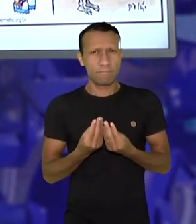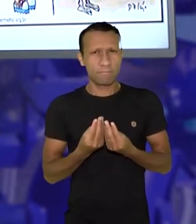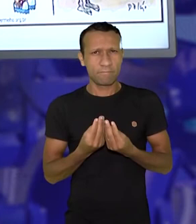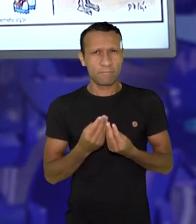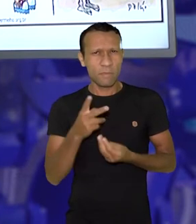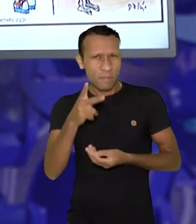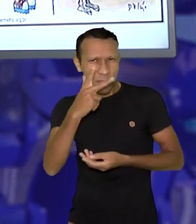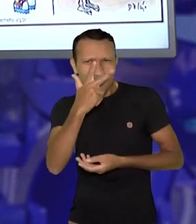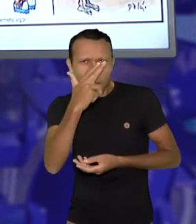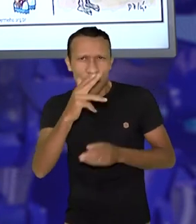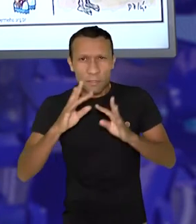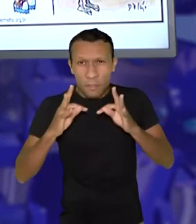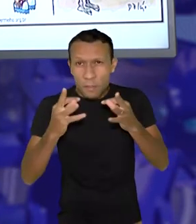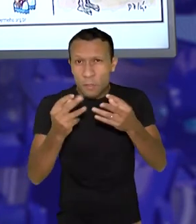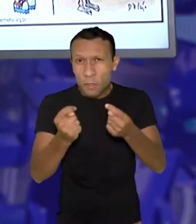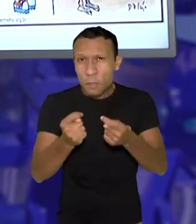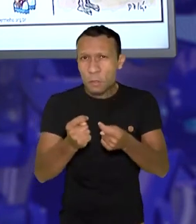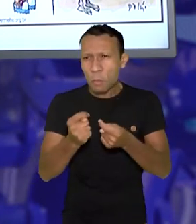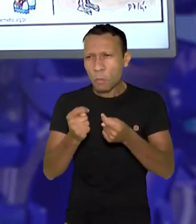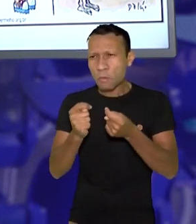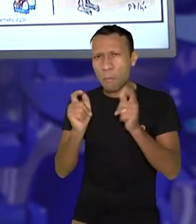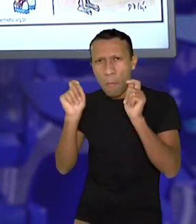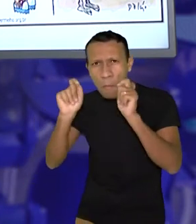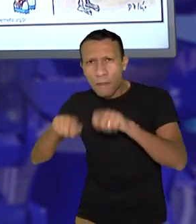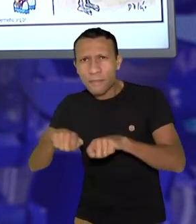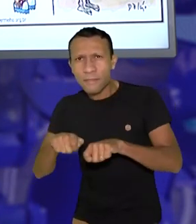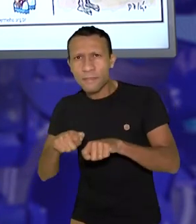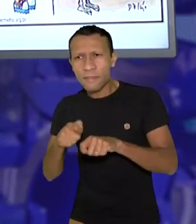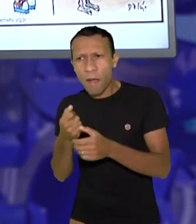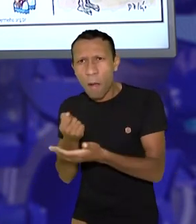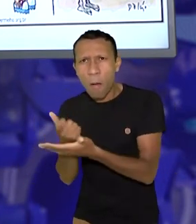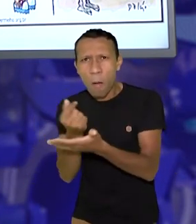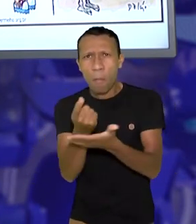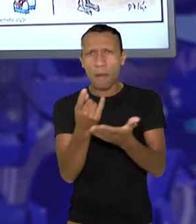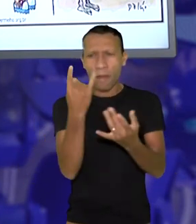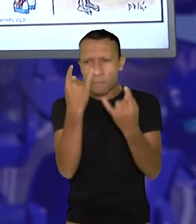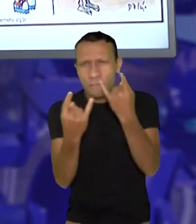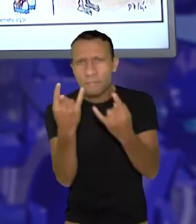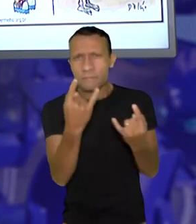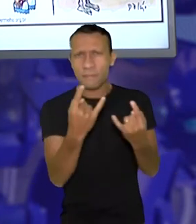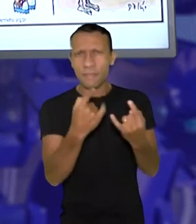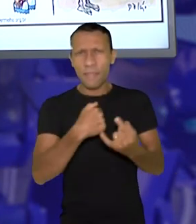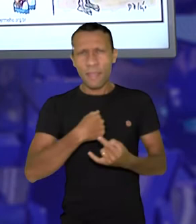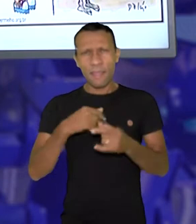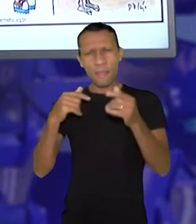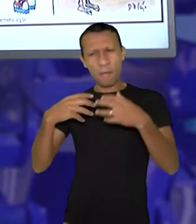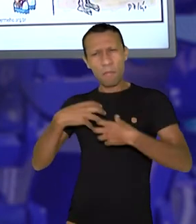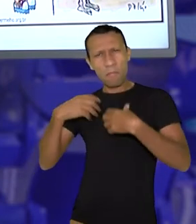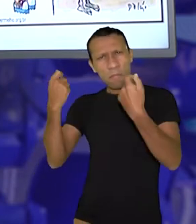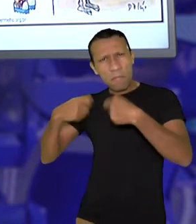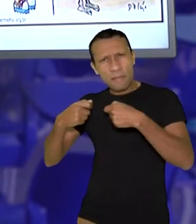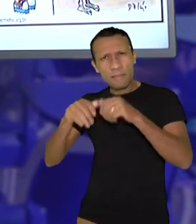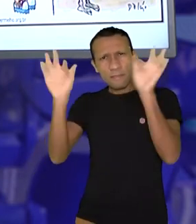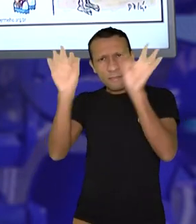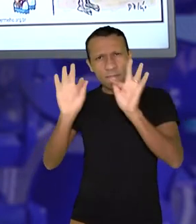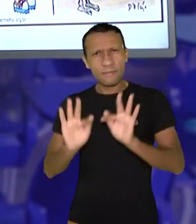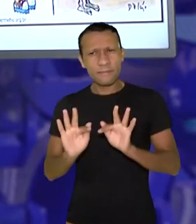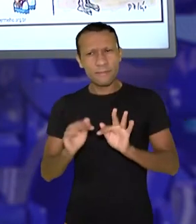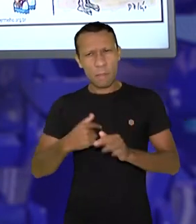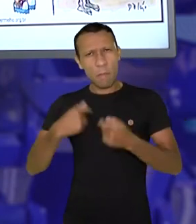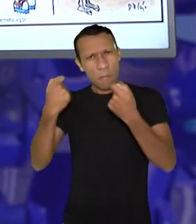Será que todo mundo vai ter condições de consumir? Se para ser feliz é necessário consumir,